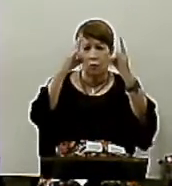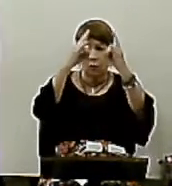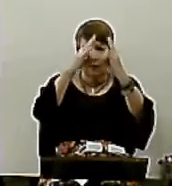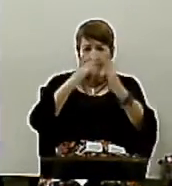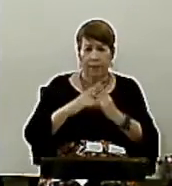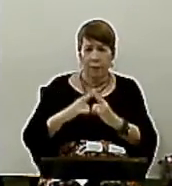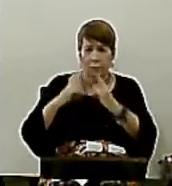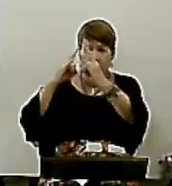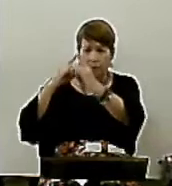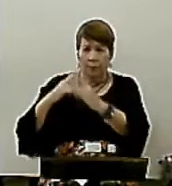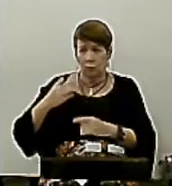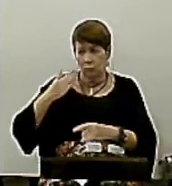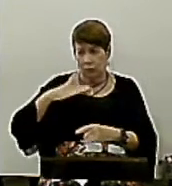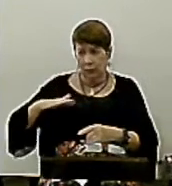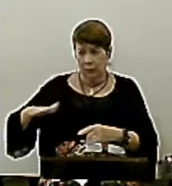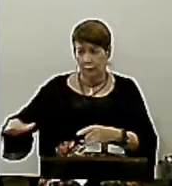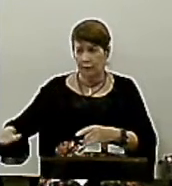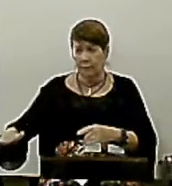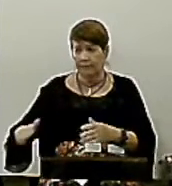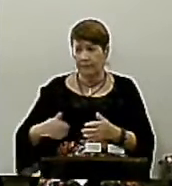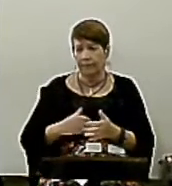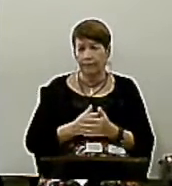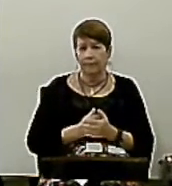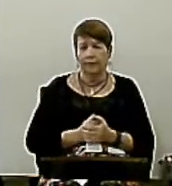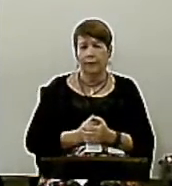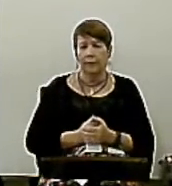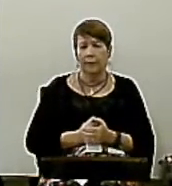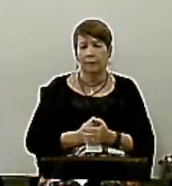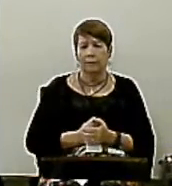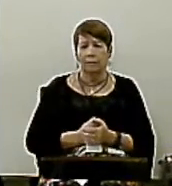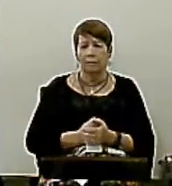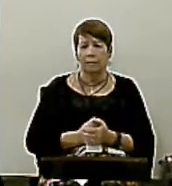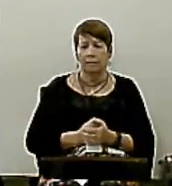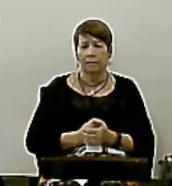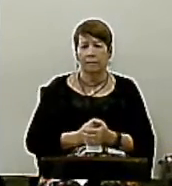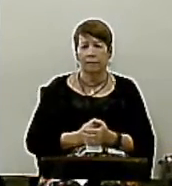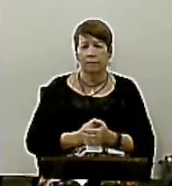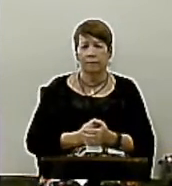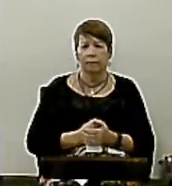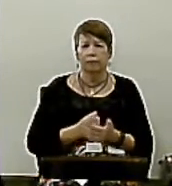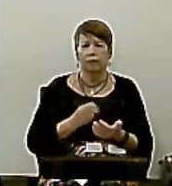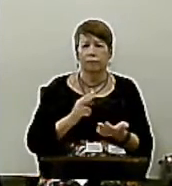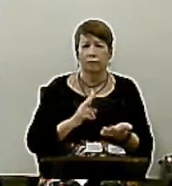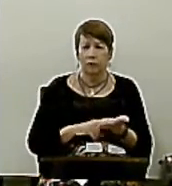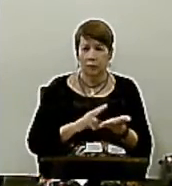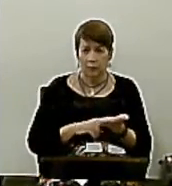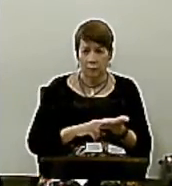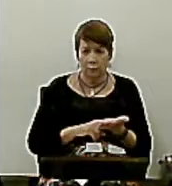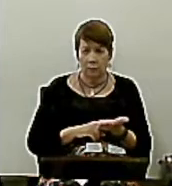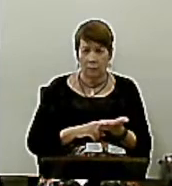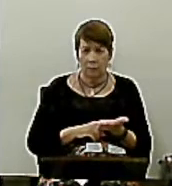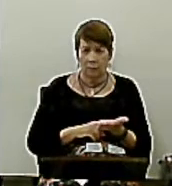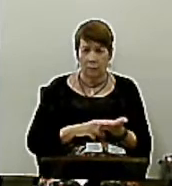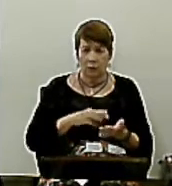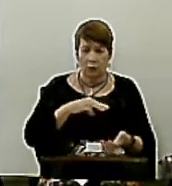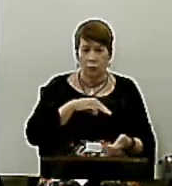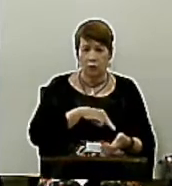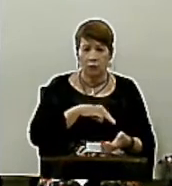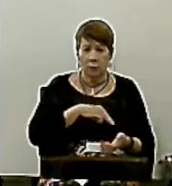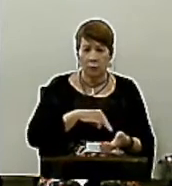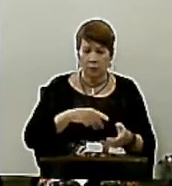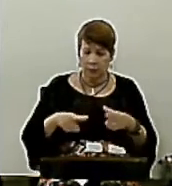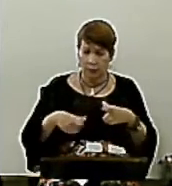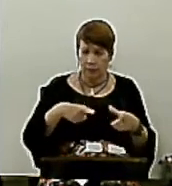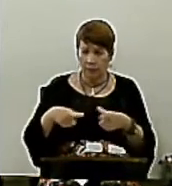Muito com crianças Nos acampamentos E a gente então Contrata O seu ministério Para trabalhar